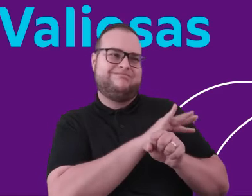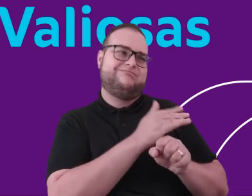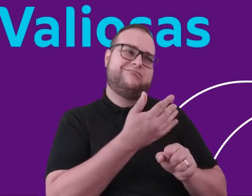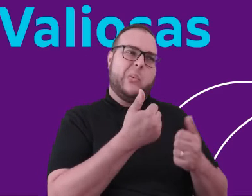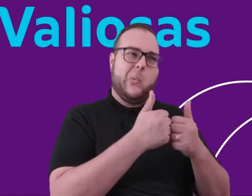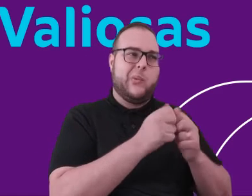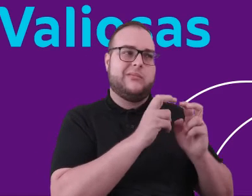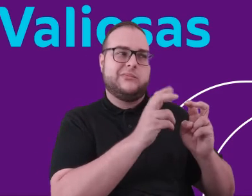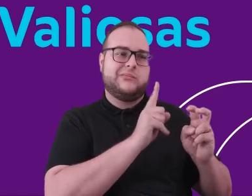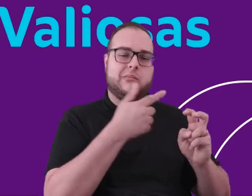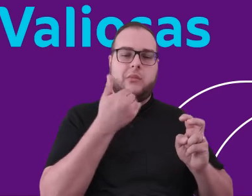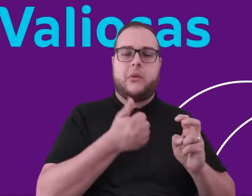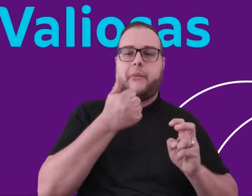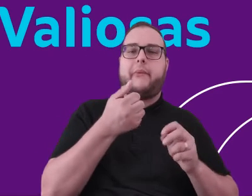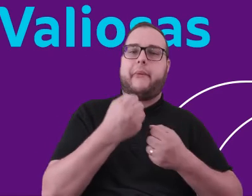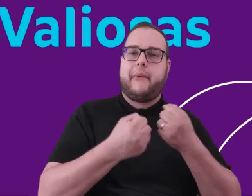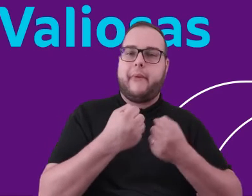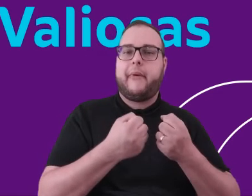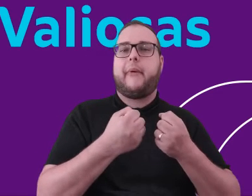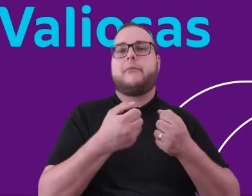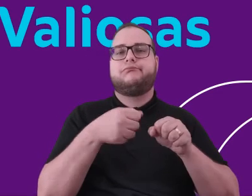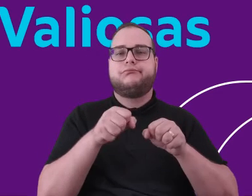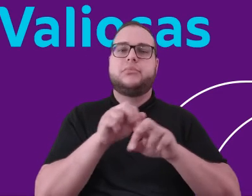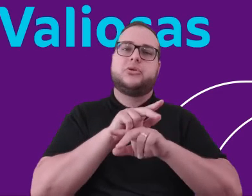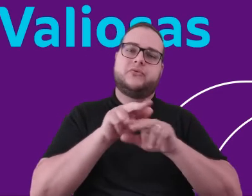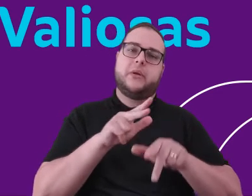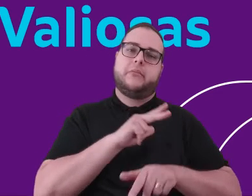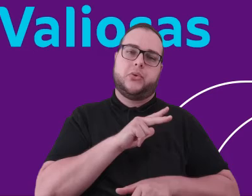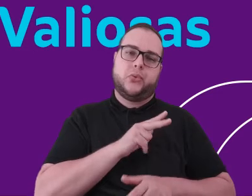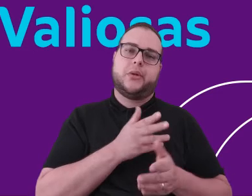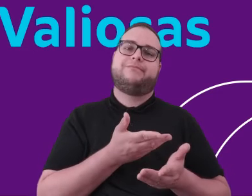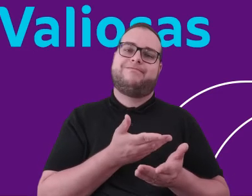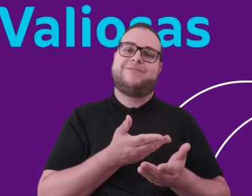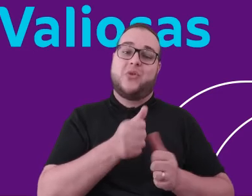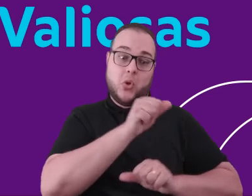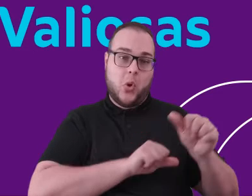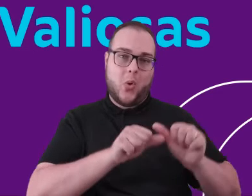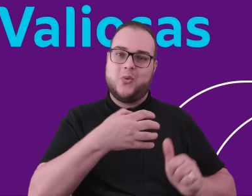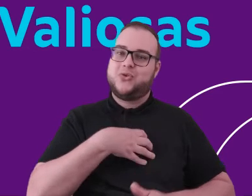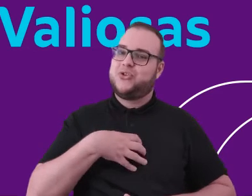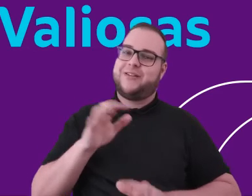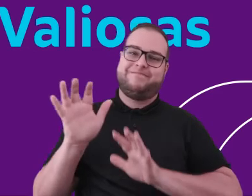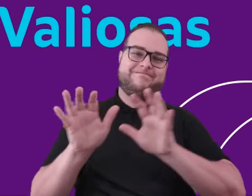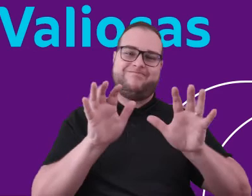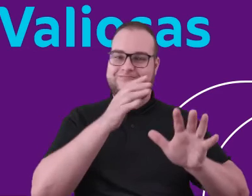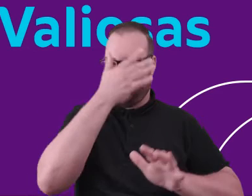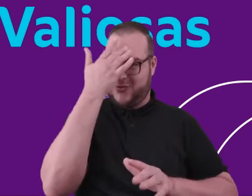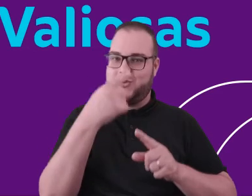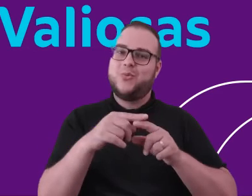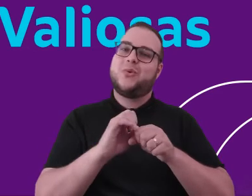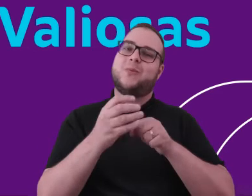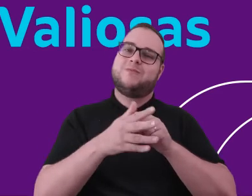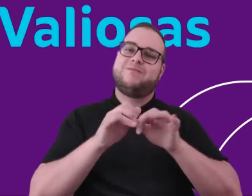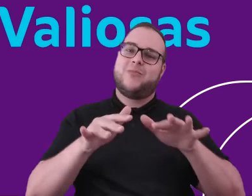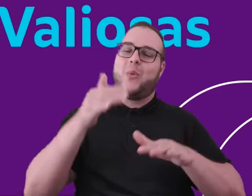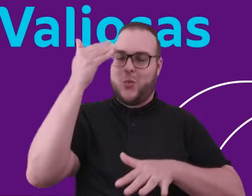mudou também a cesta de consumo do consumidor, trocando principalmente de serviços para bens. E todas essas coisas estão